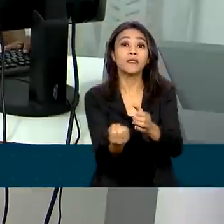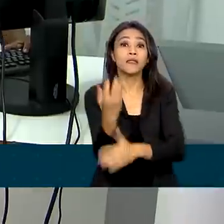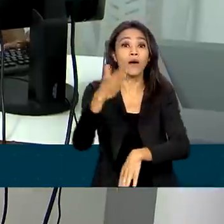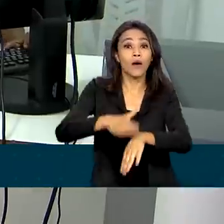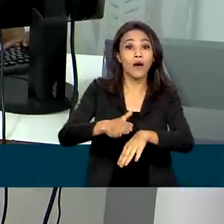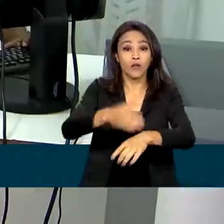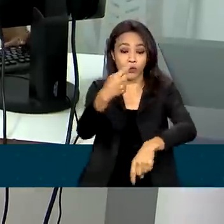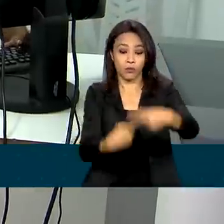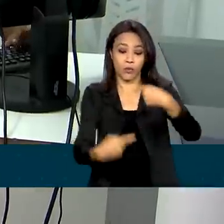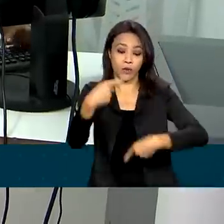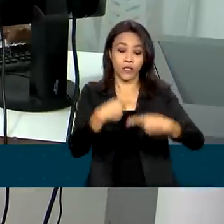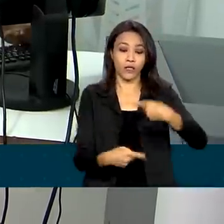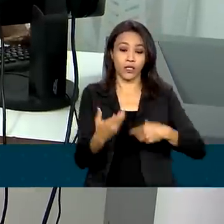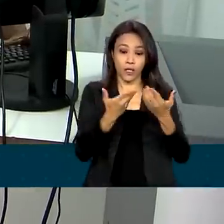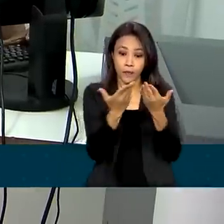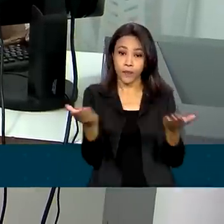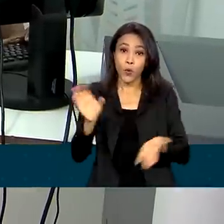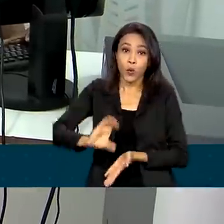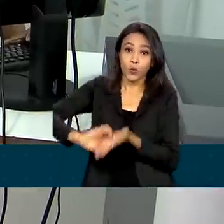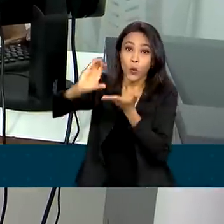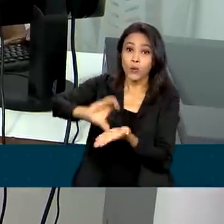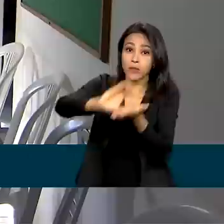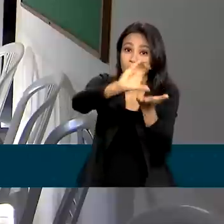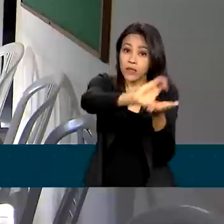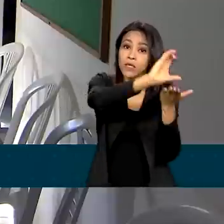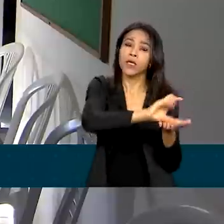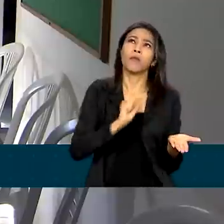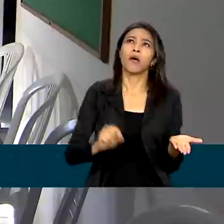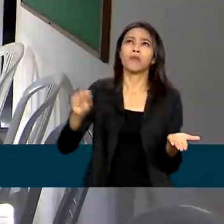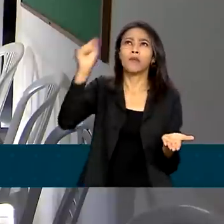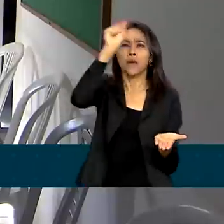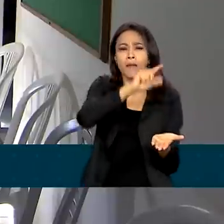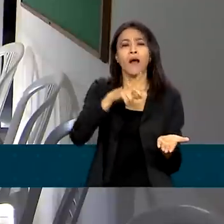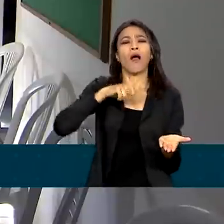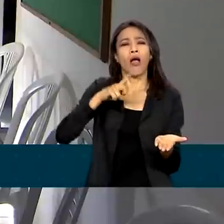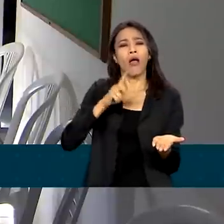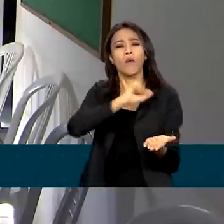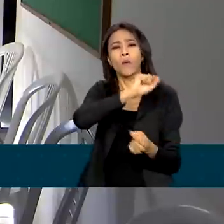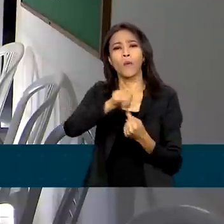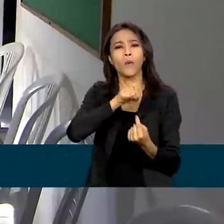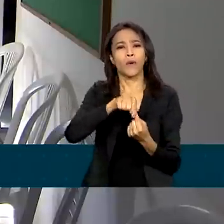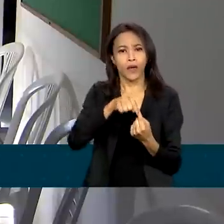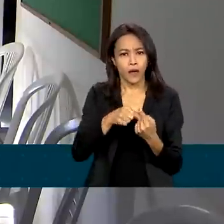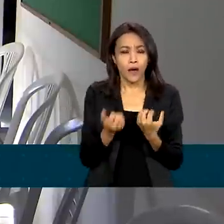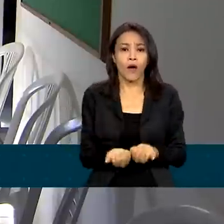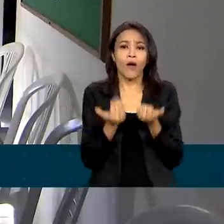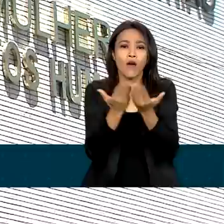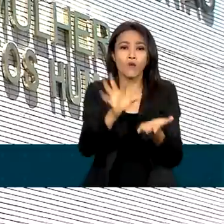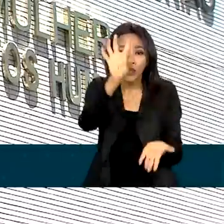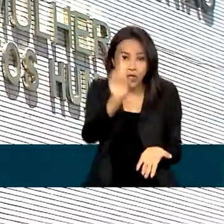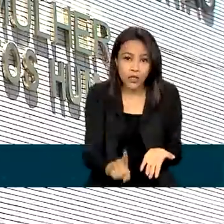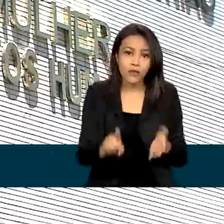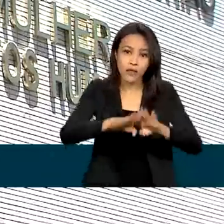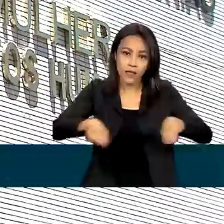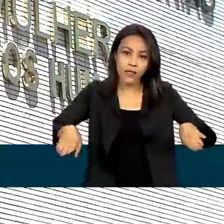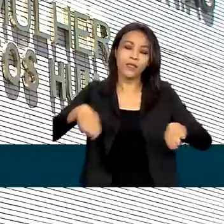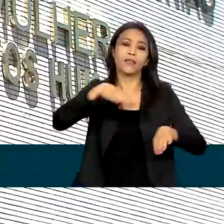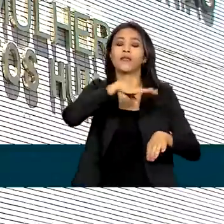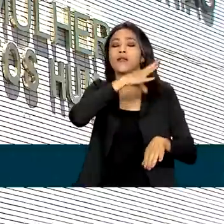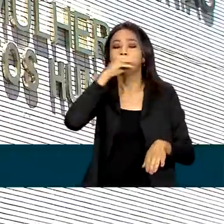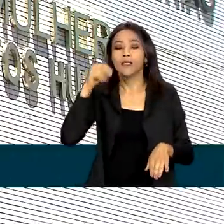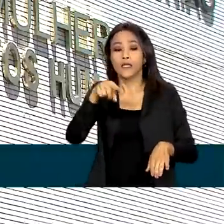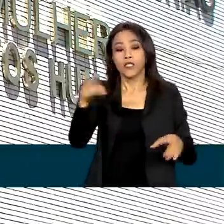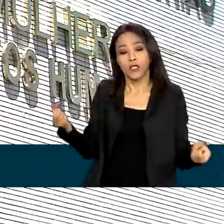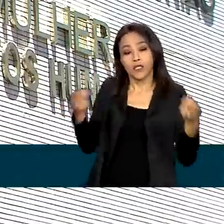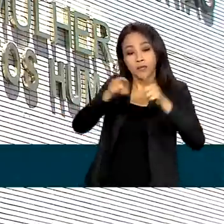Os conselhos tutelares integram o Sistema de Garantia dos Direitos da Criança e do Adolescente, do Ministério da